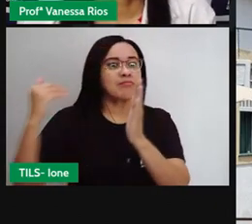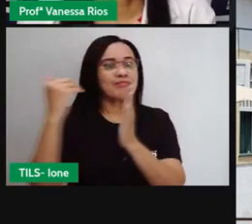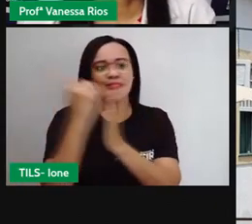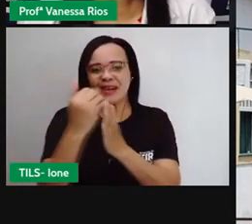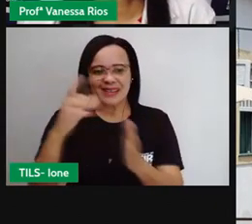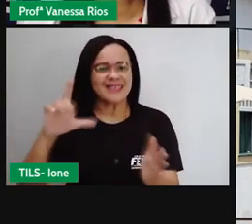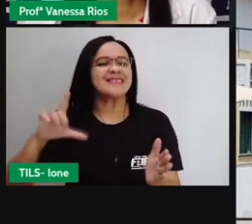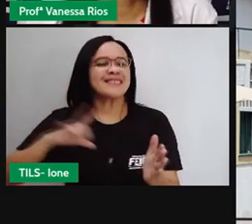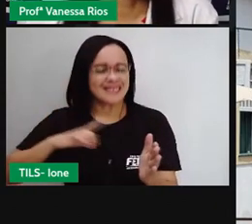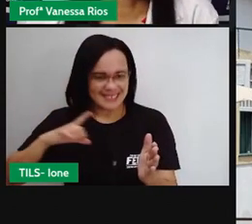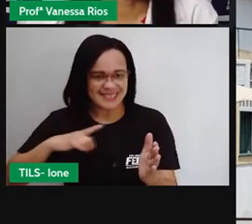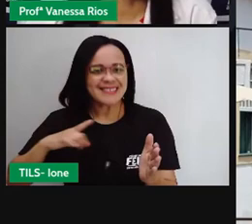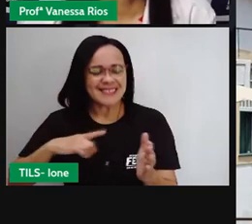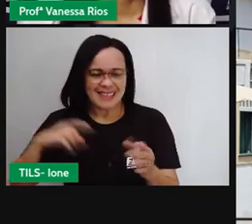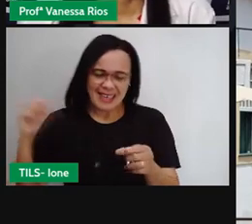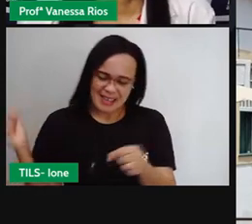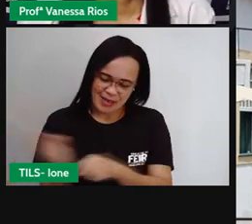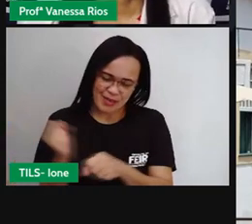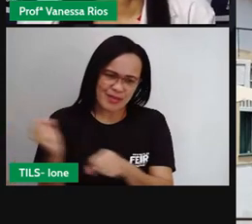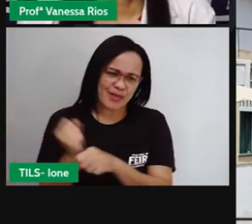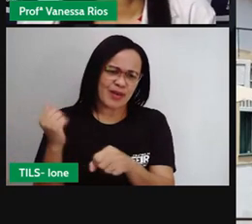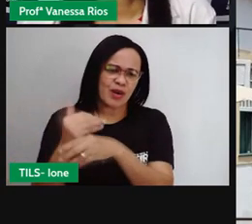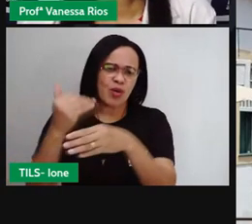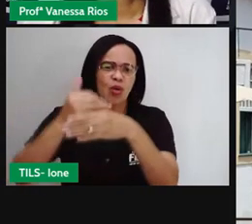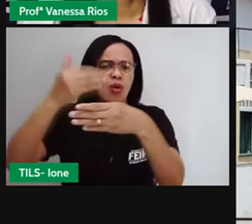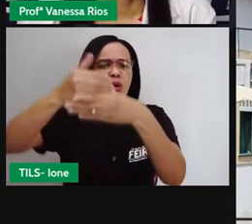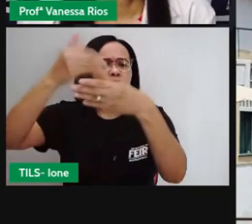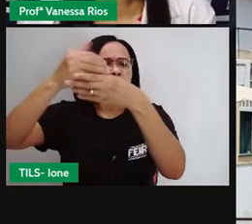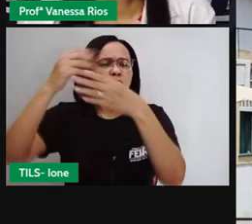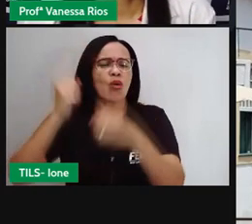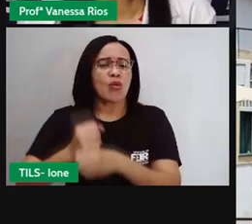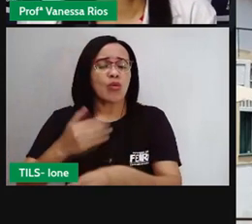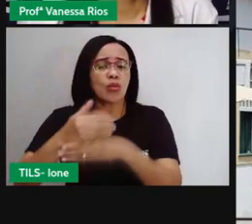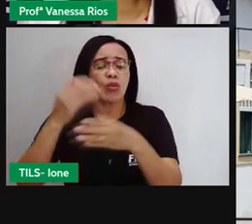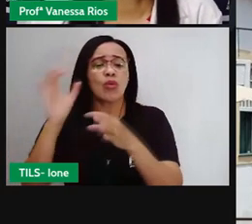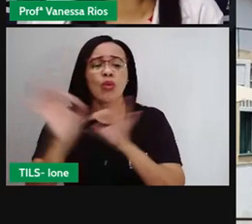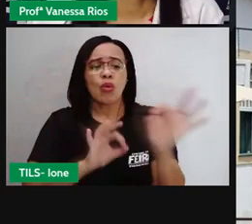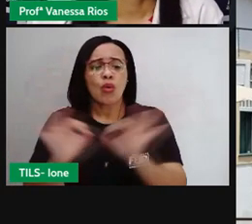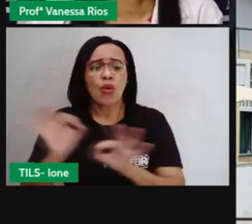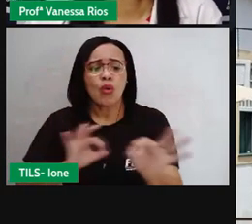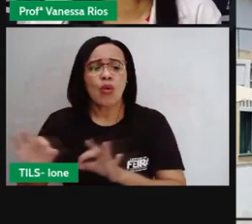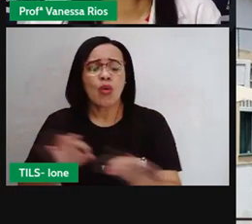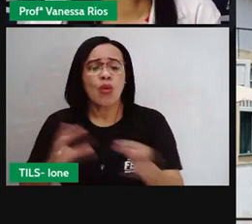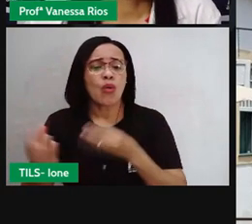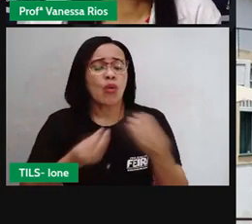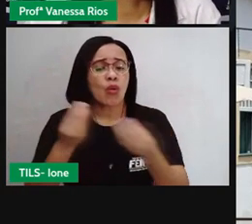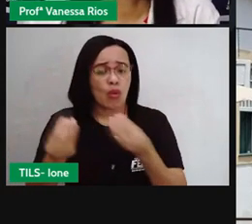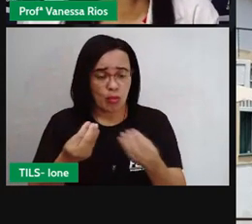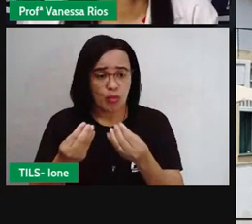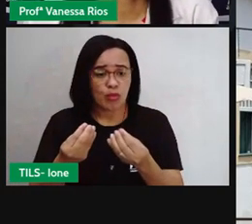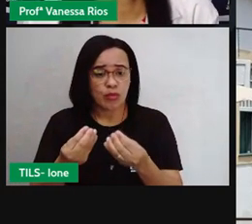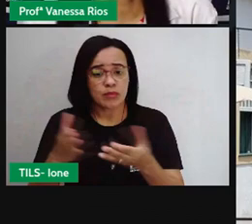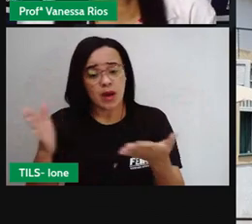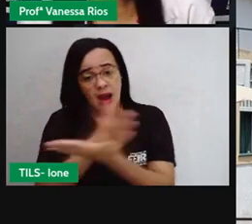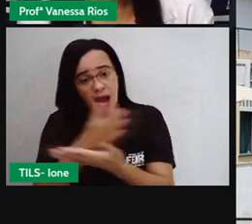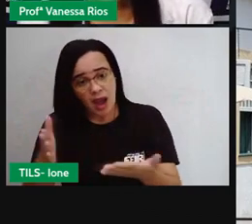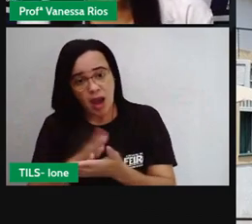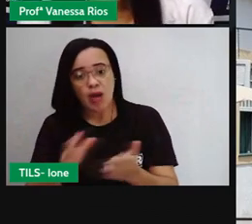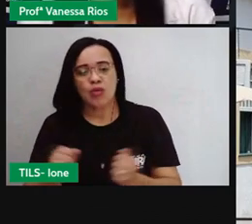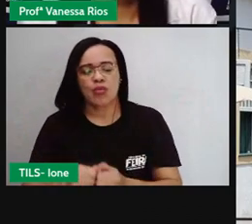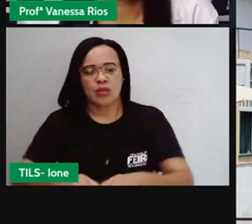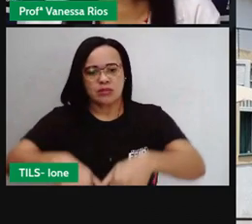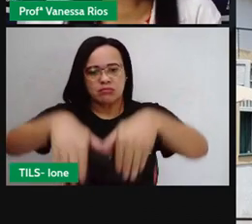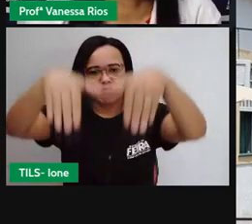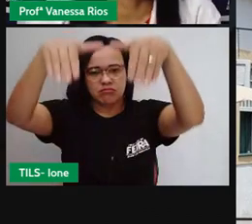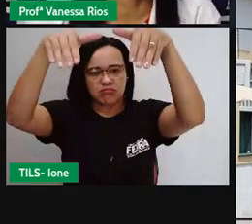construções, né? Com exemplos de igrejas aí que têm painéis, que têm estruturas aí